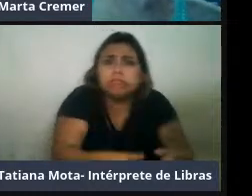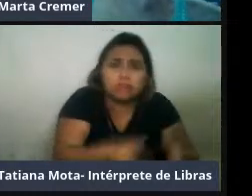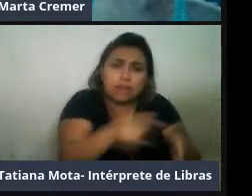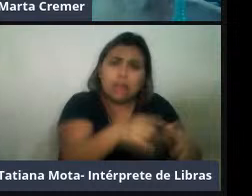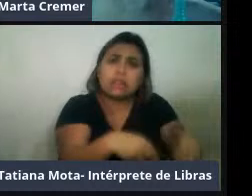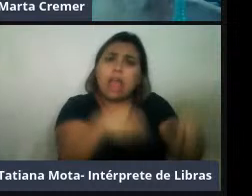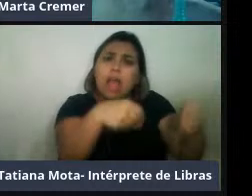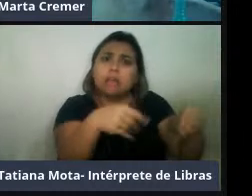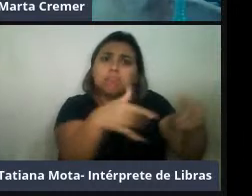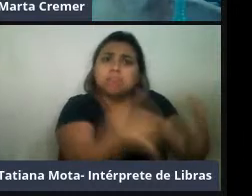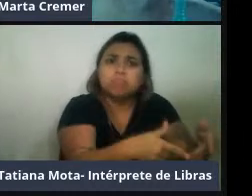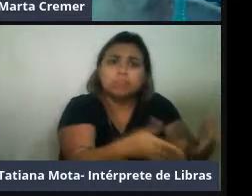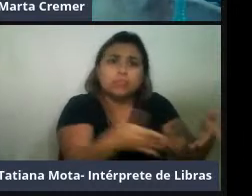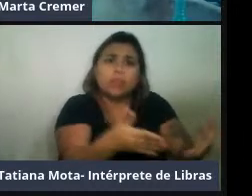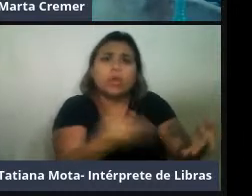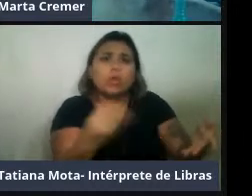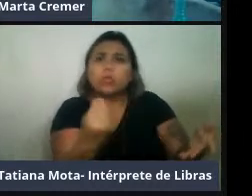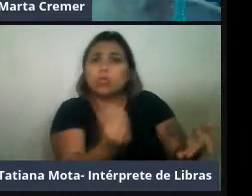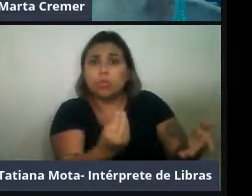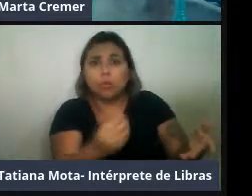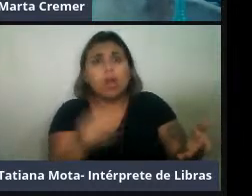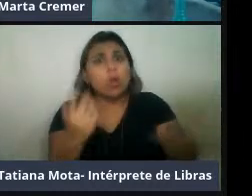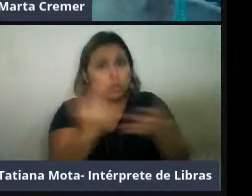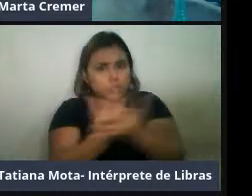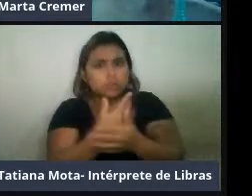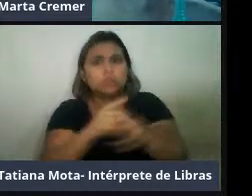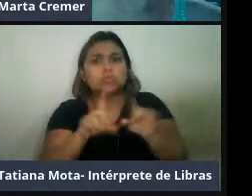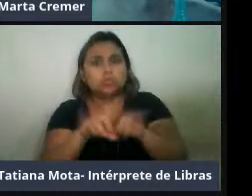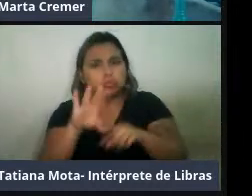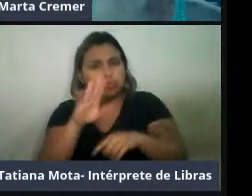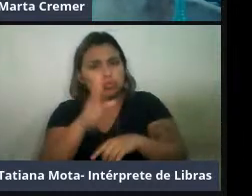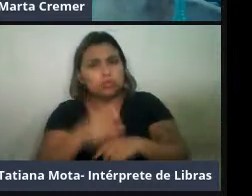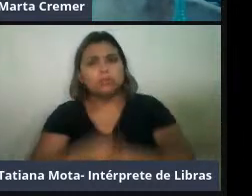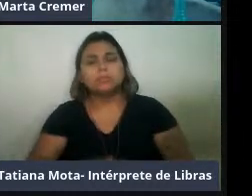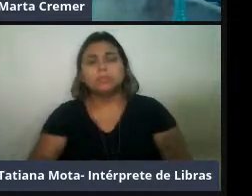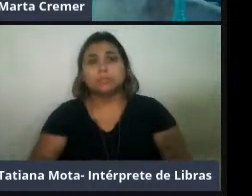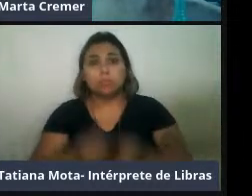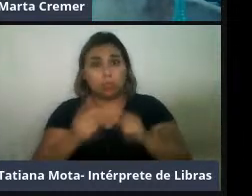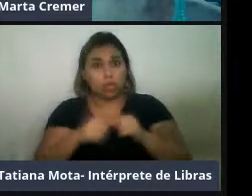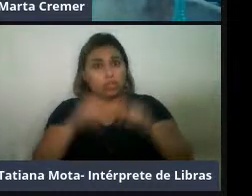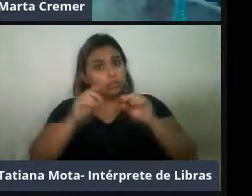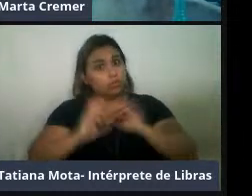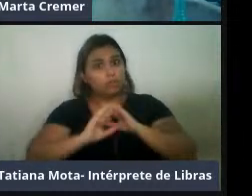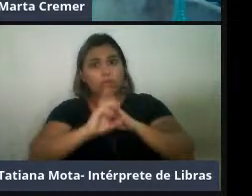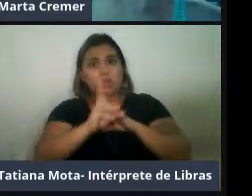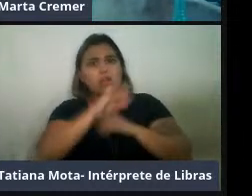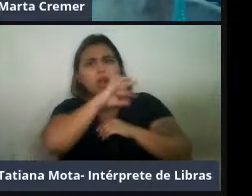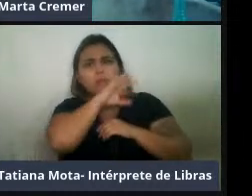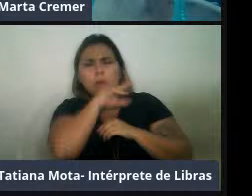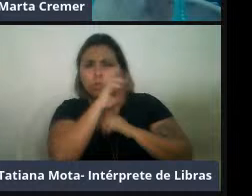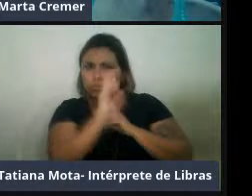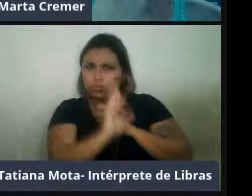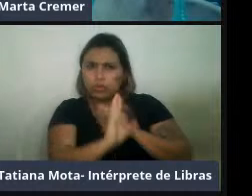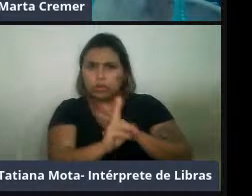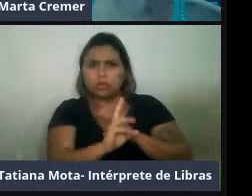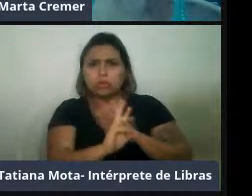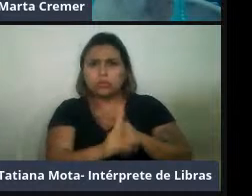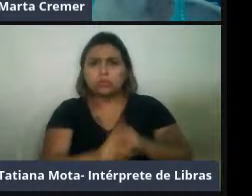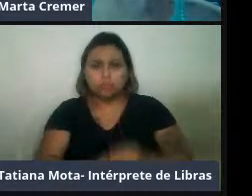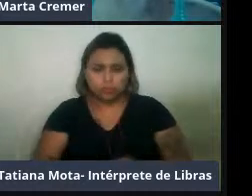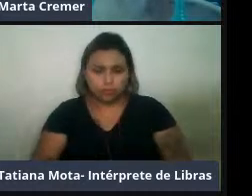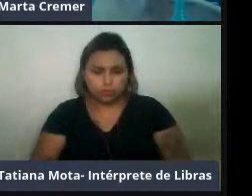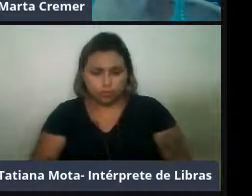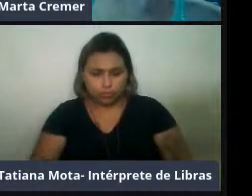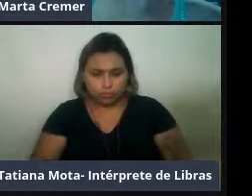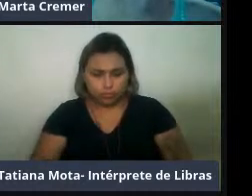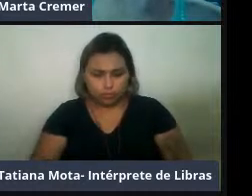e algo bem incomum, né, um animal também bem diferente, né, mas normalmente ocorre mais aqui ao sul, né,